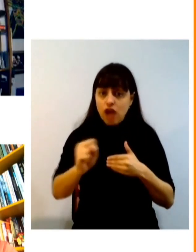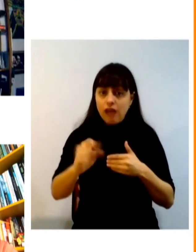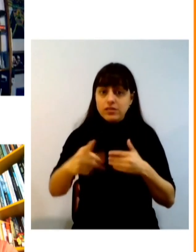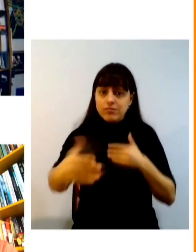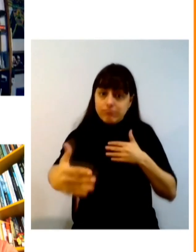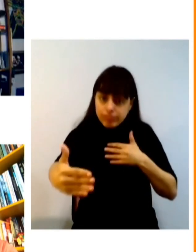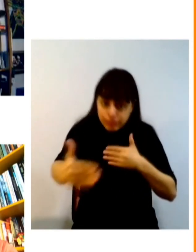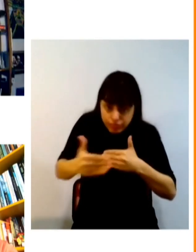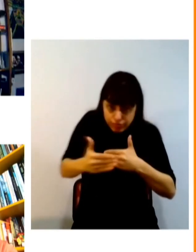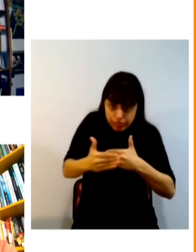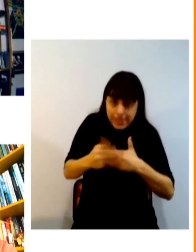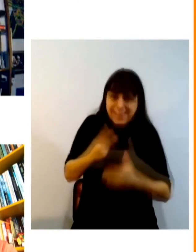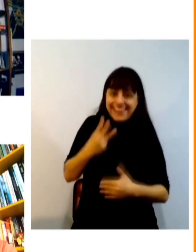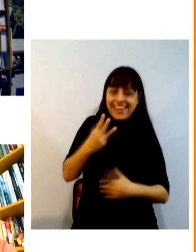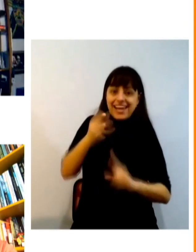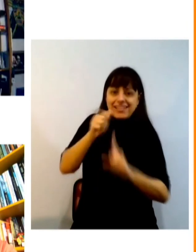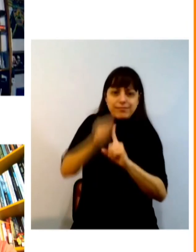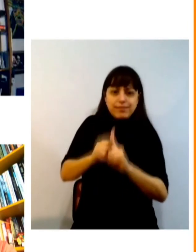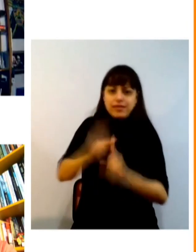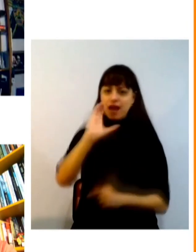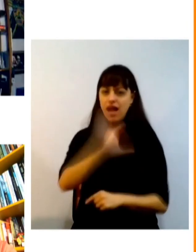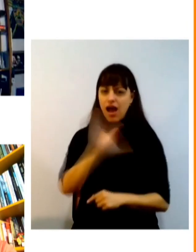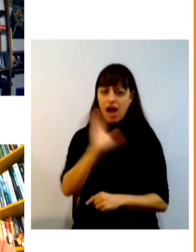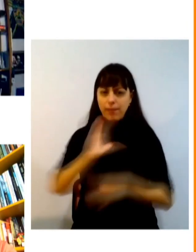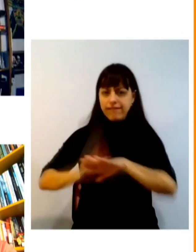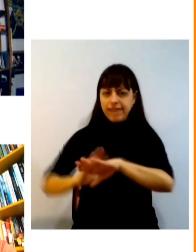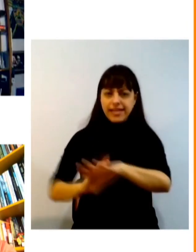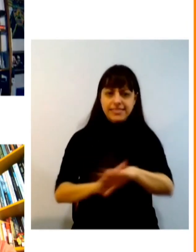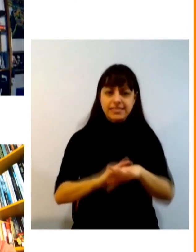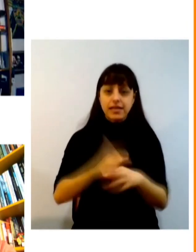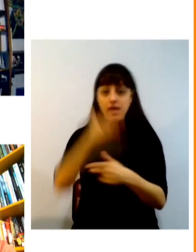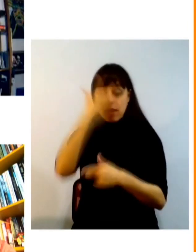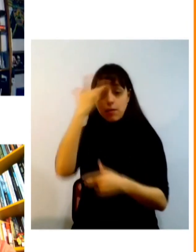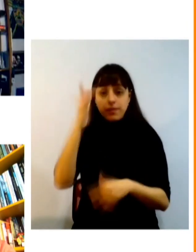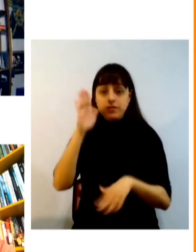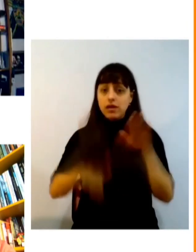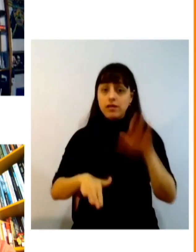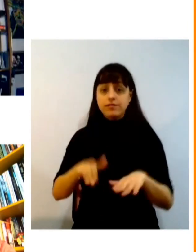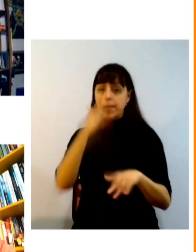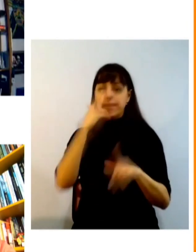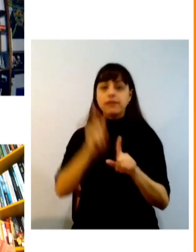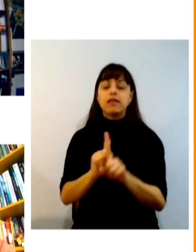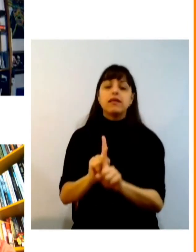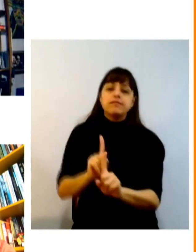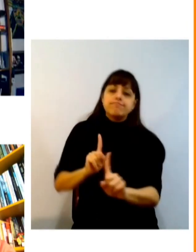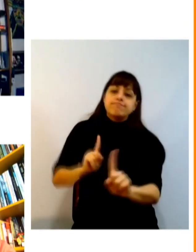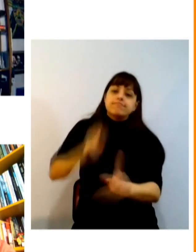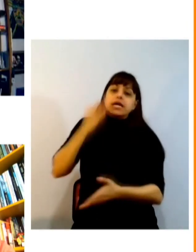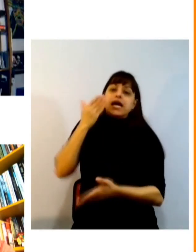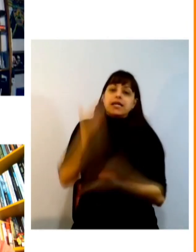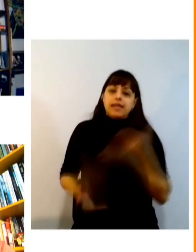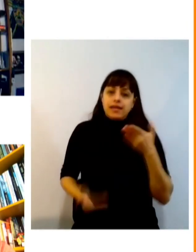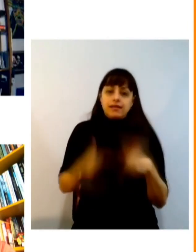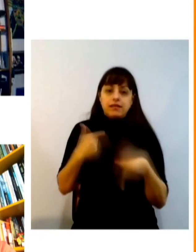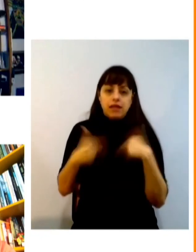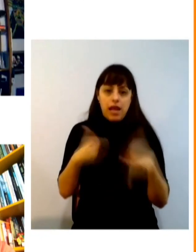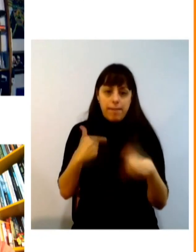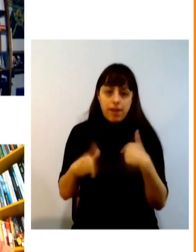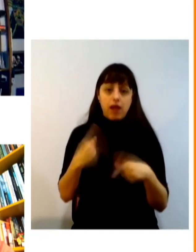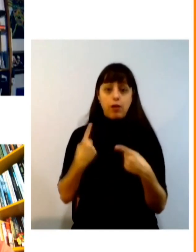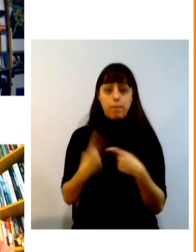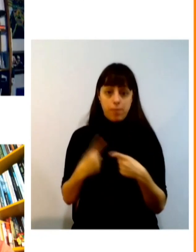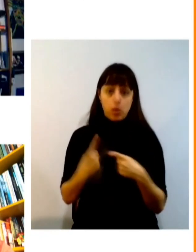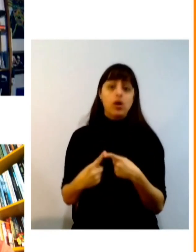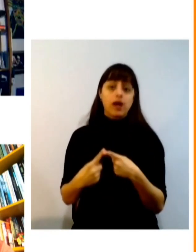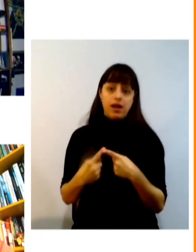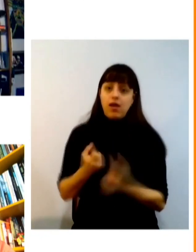ser acelerado e muitas pessoas foram ficadas para trás grande parte da base foi ficado para